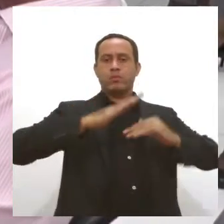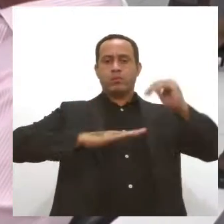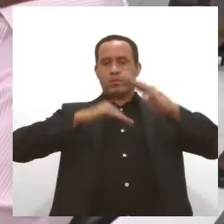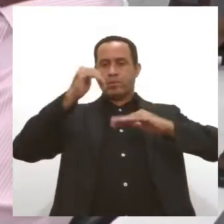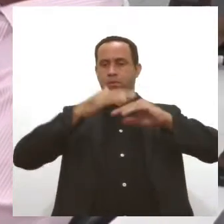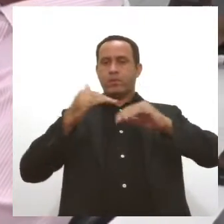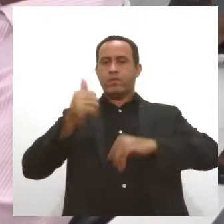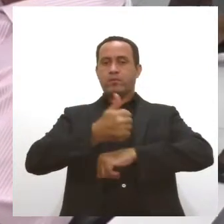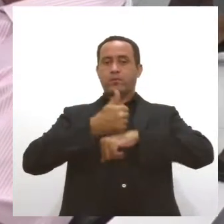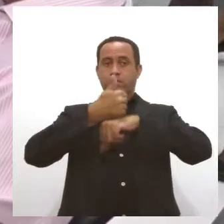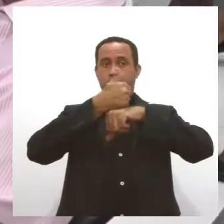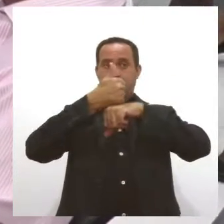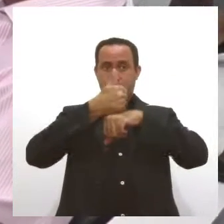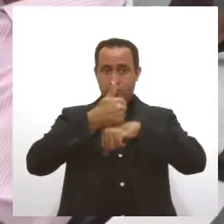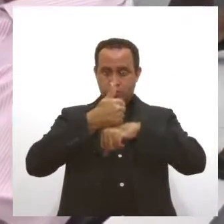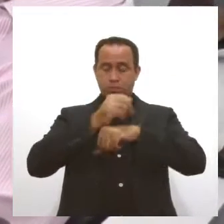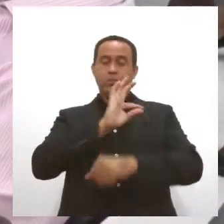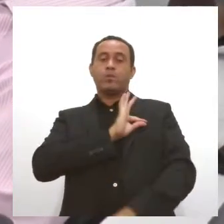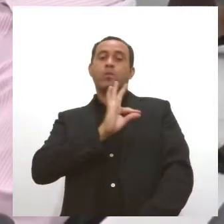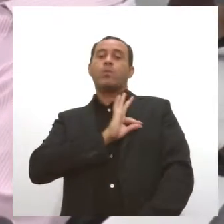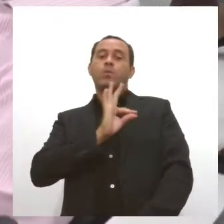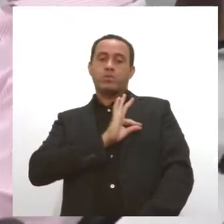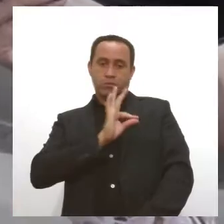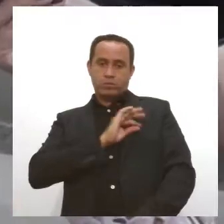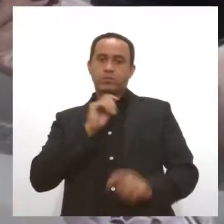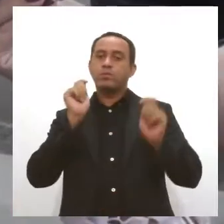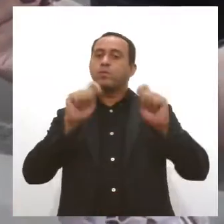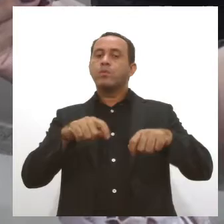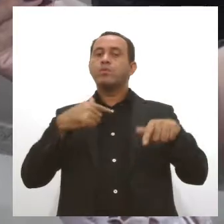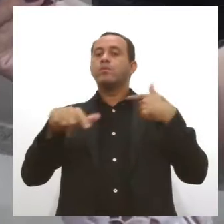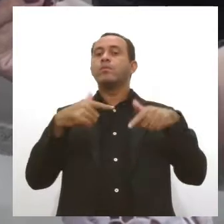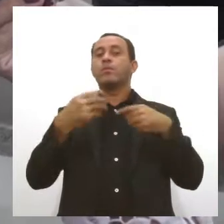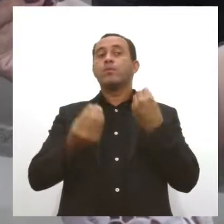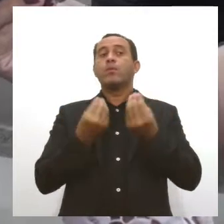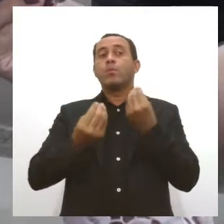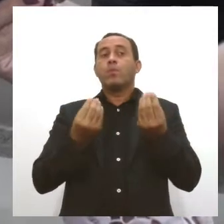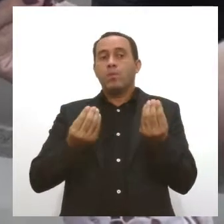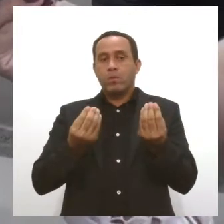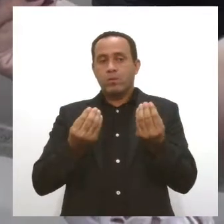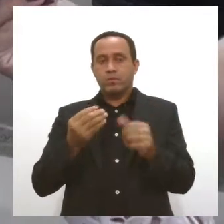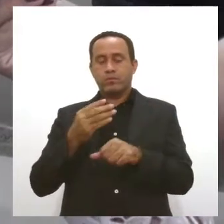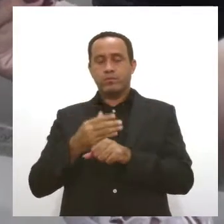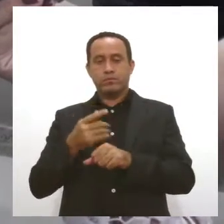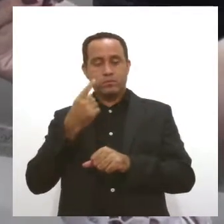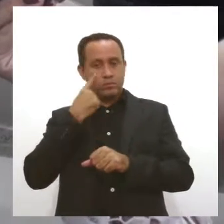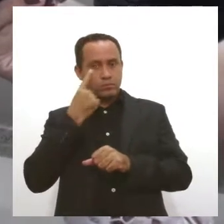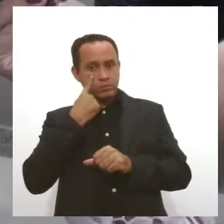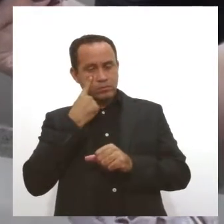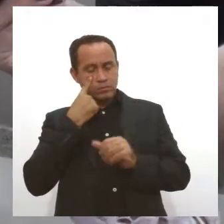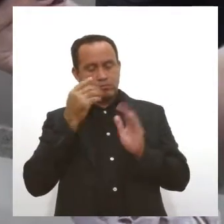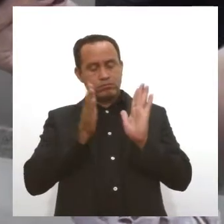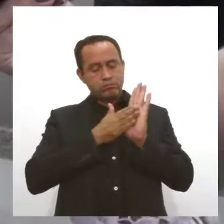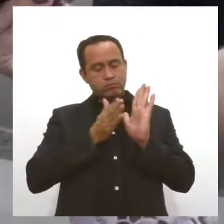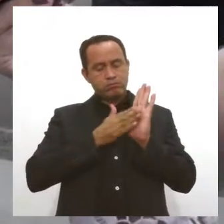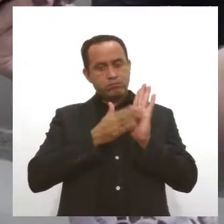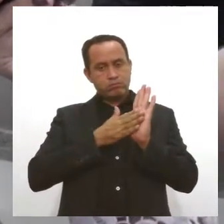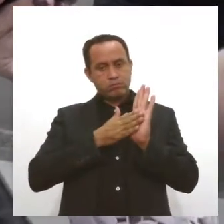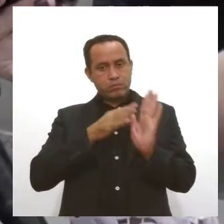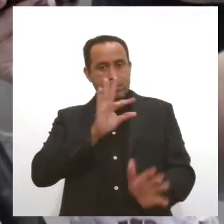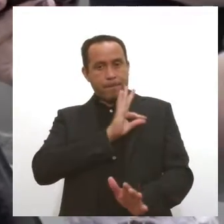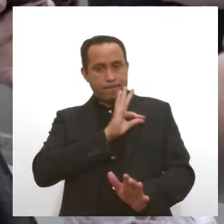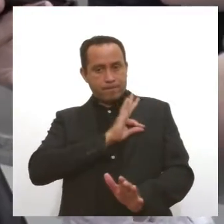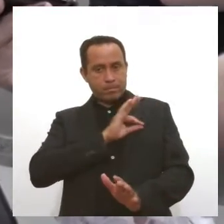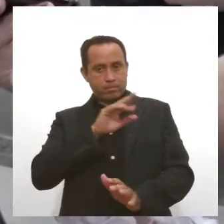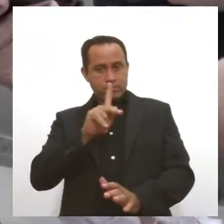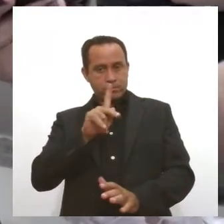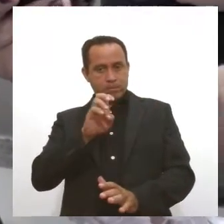definido como os policiais penais poderão atuar. Na prática, com a transformação da polícia penal, a categoria vai